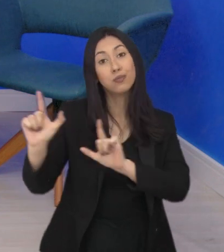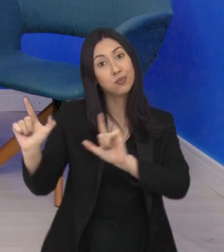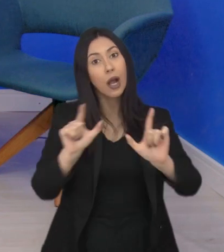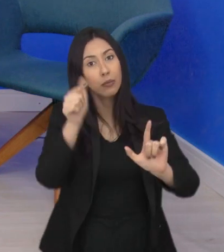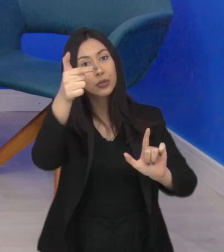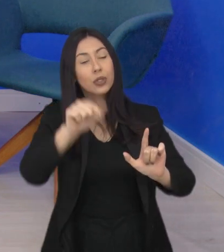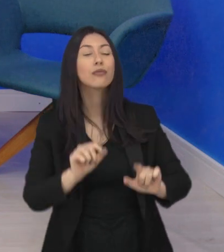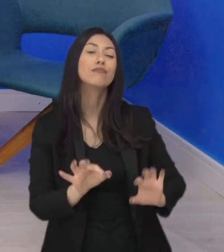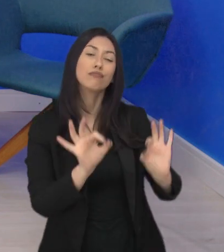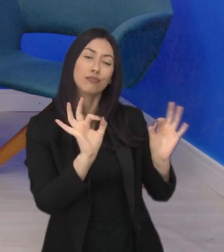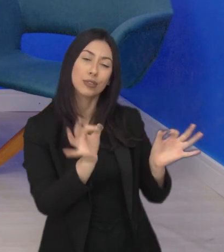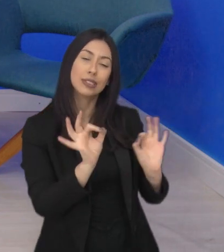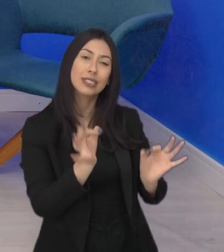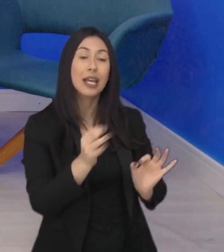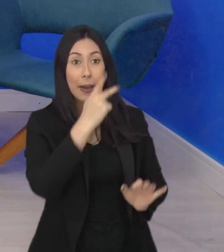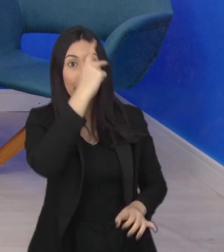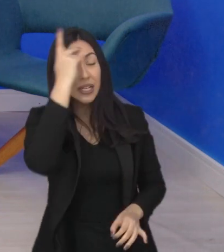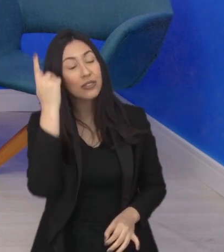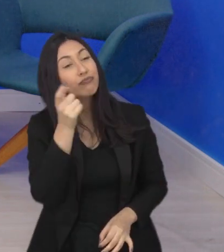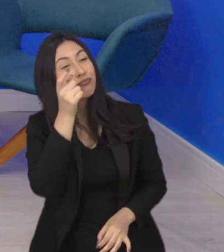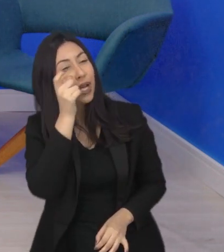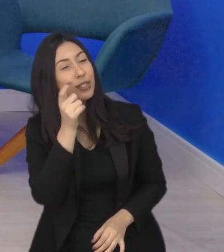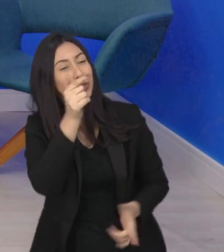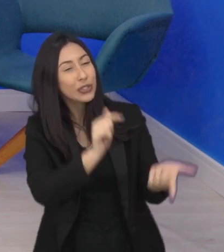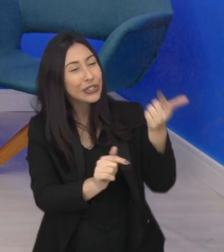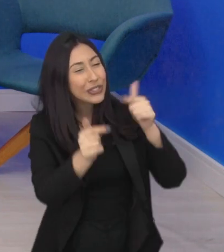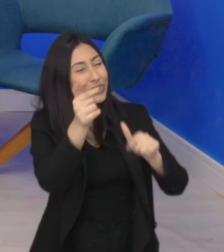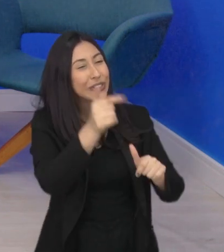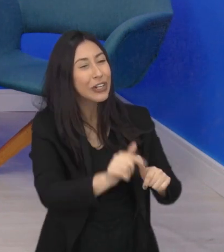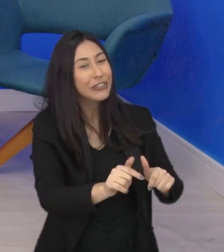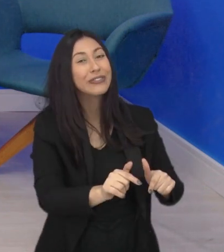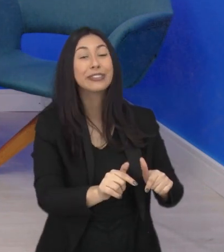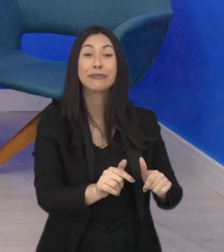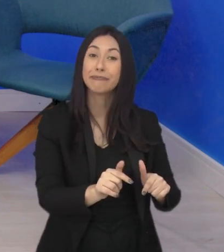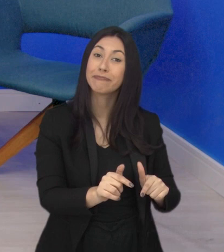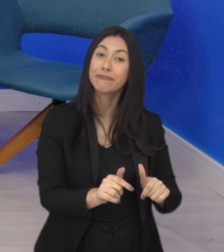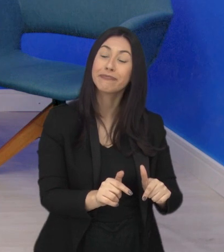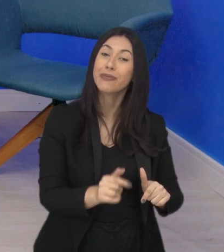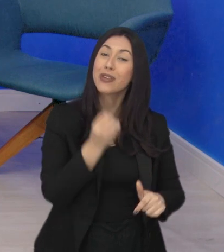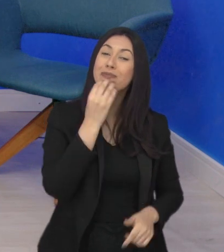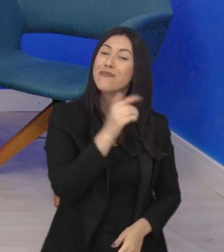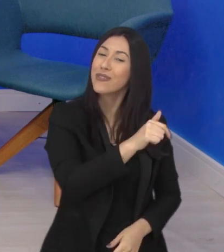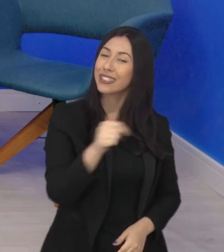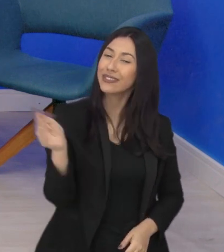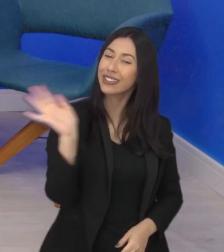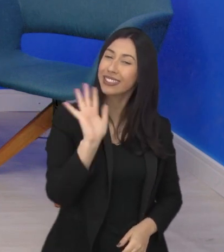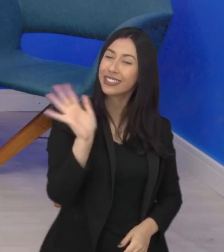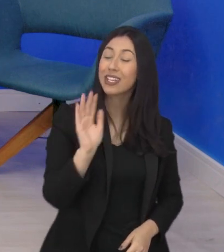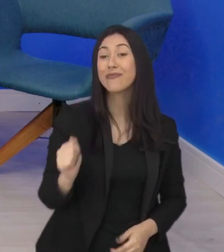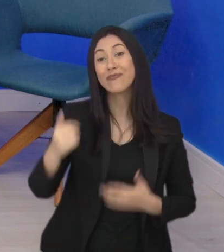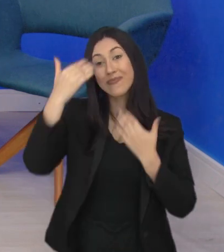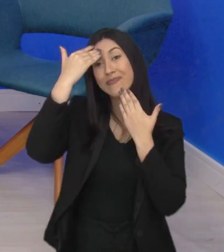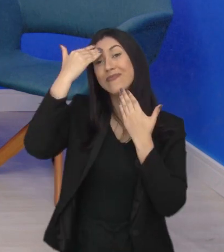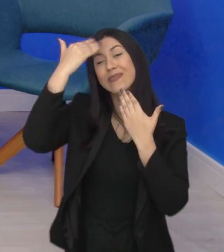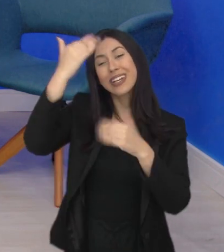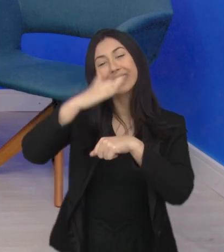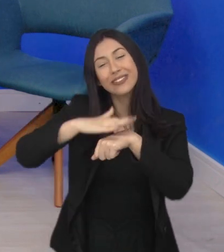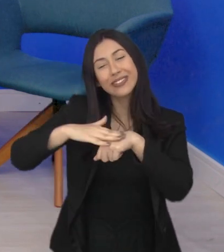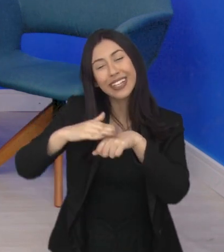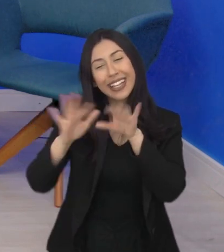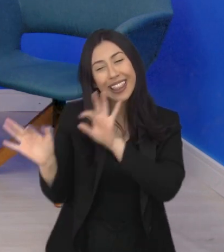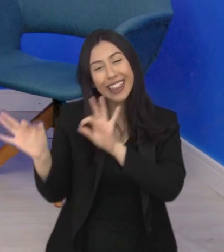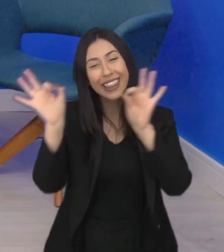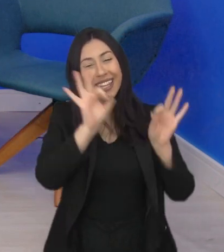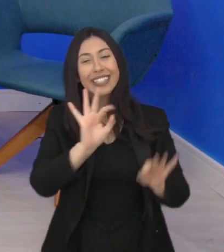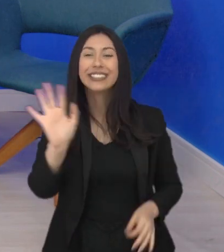Marvin com certeza para o pessoal ver e rever o Sobre Política né Tati uma ótima semana gente tchau tchau muito obrigada pelo carinho da